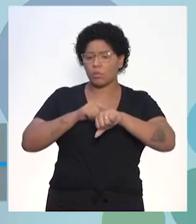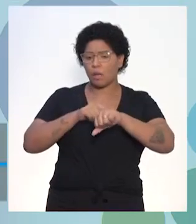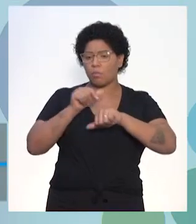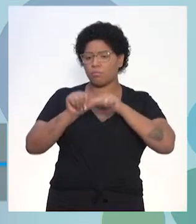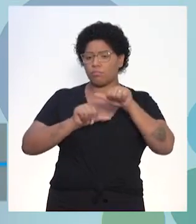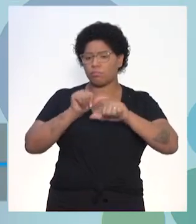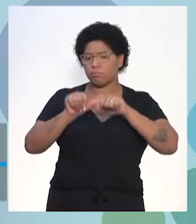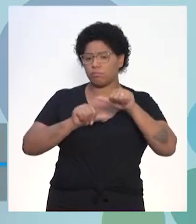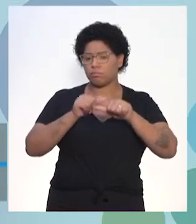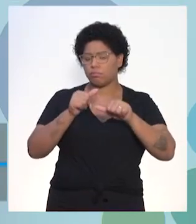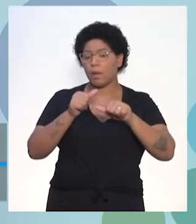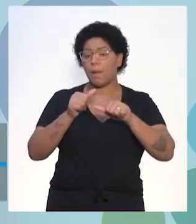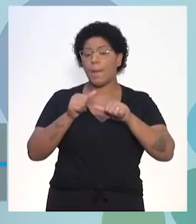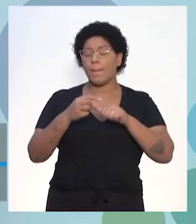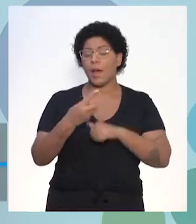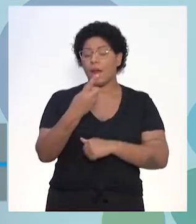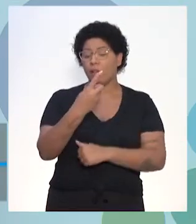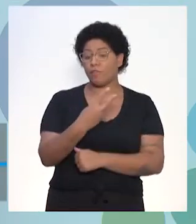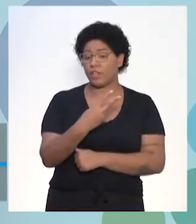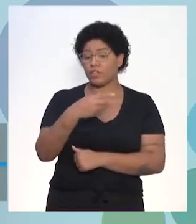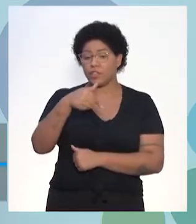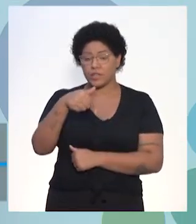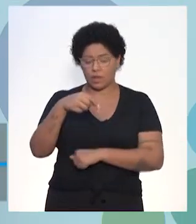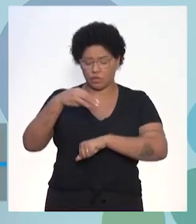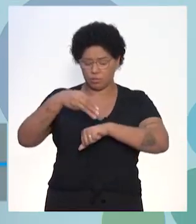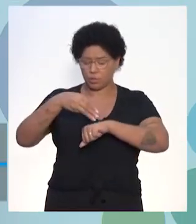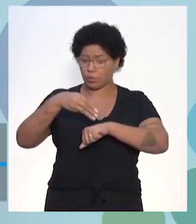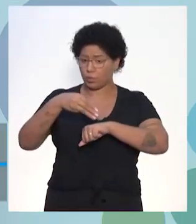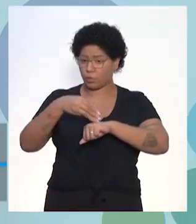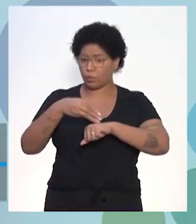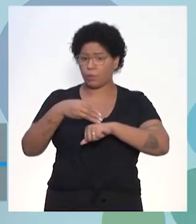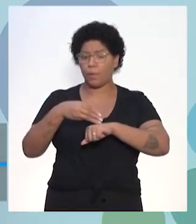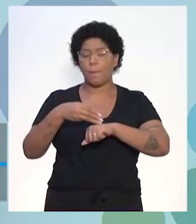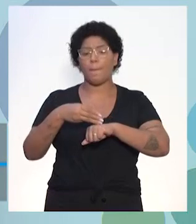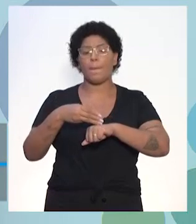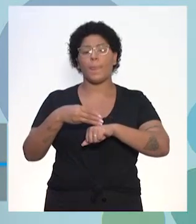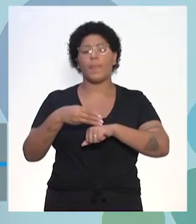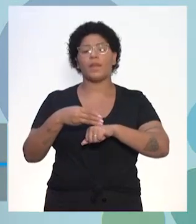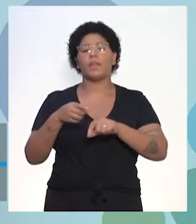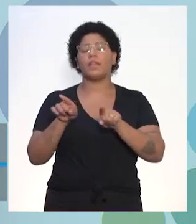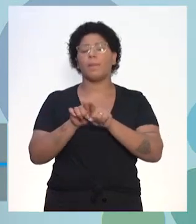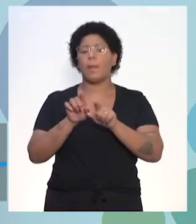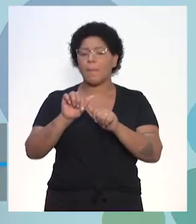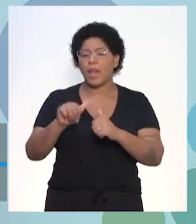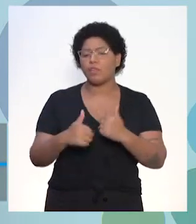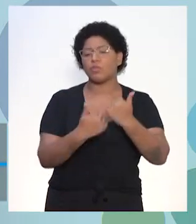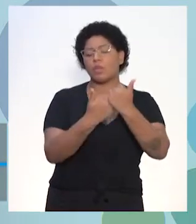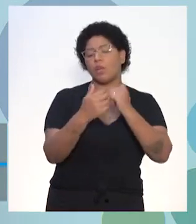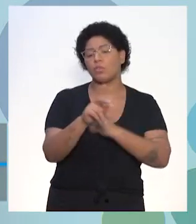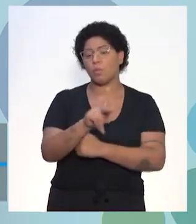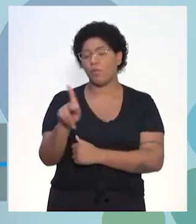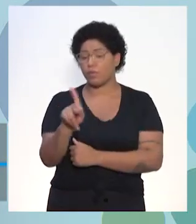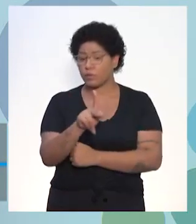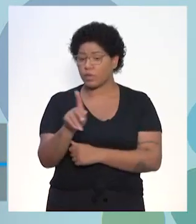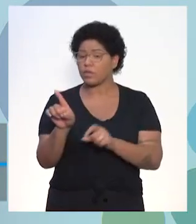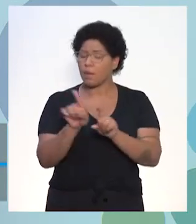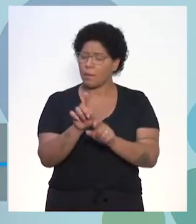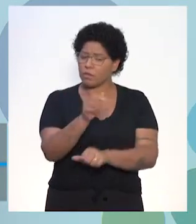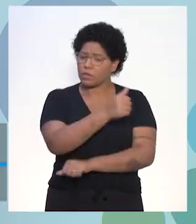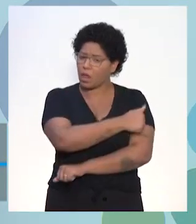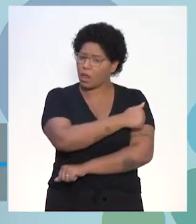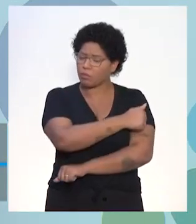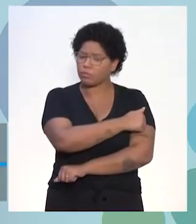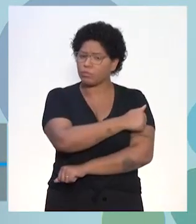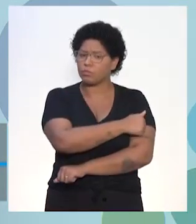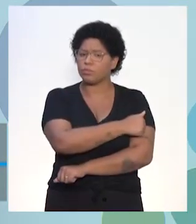reduzir de 40 para 27 minutos. Isso para a gente poder auxiliar os professores e também vocês, estudantes,